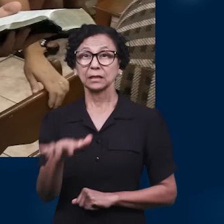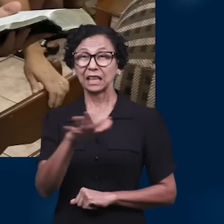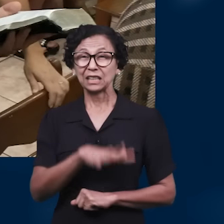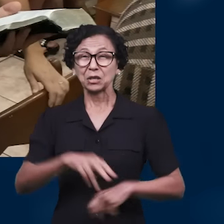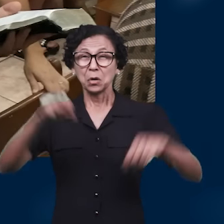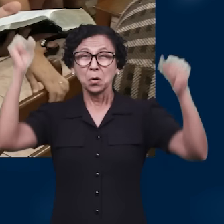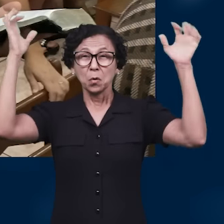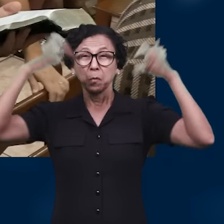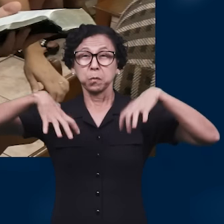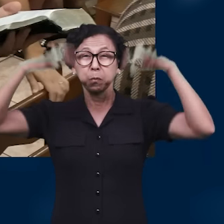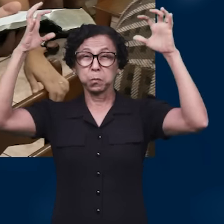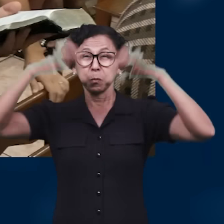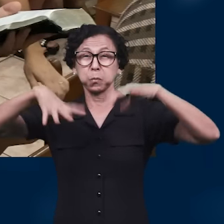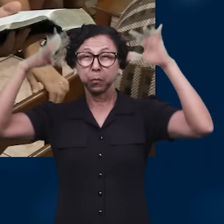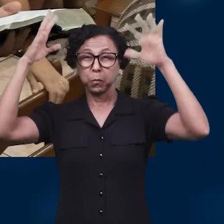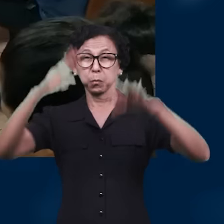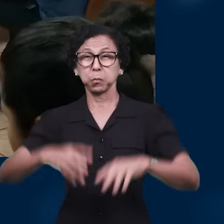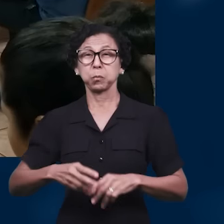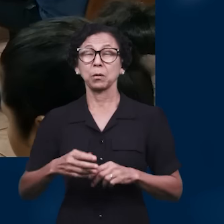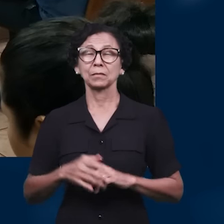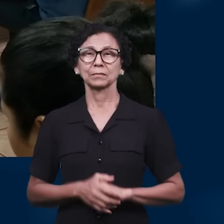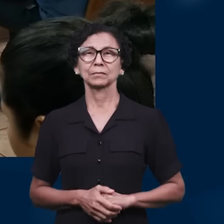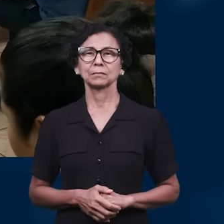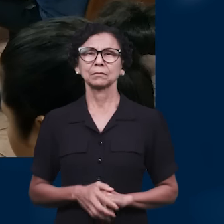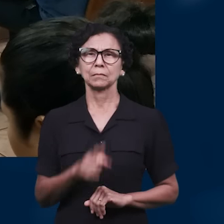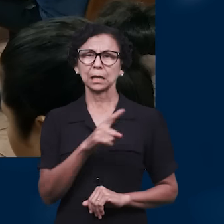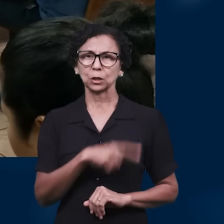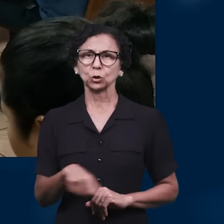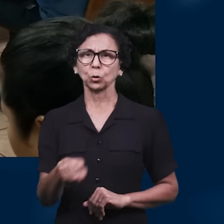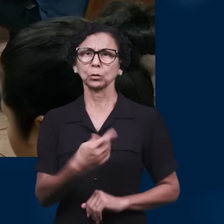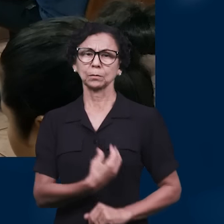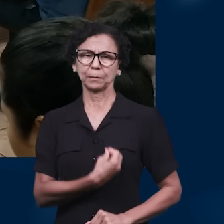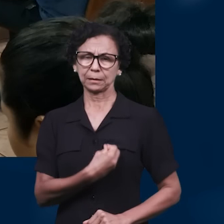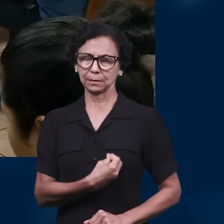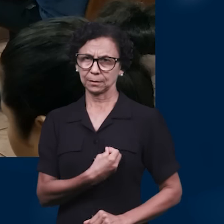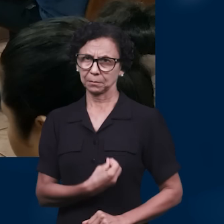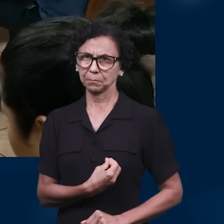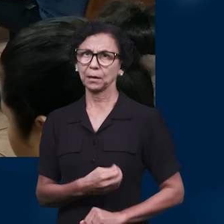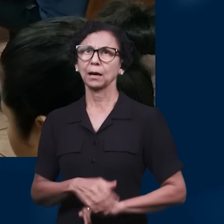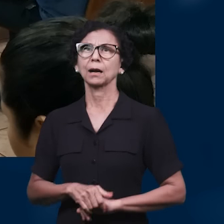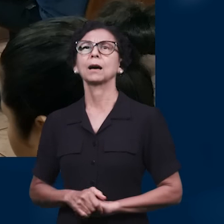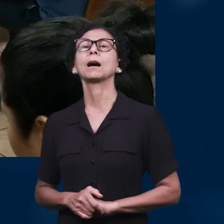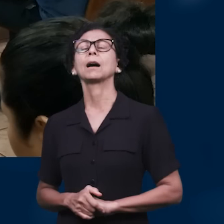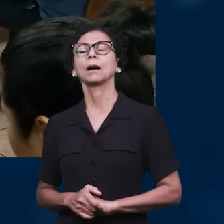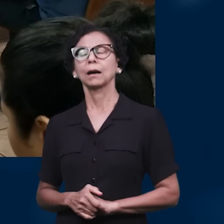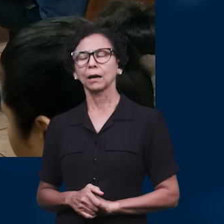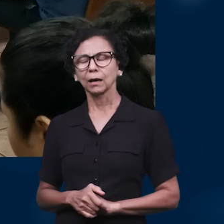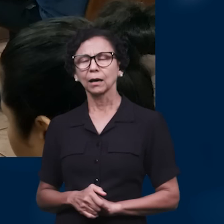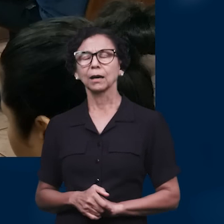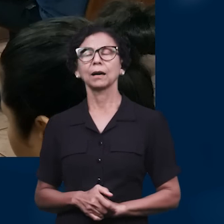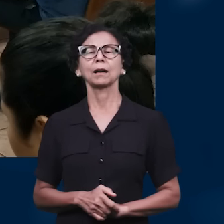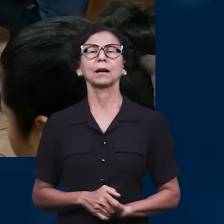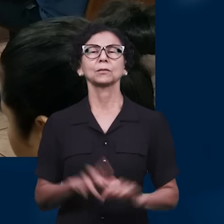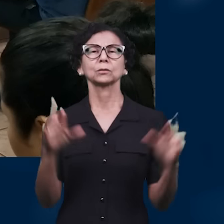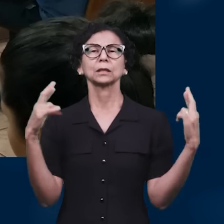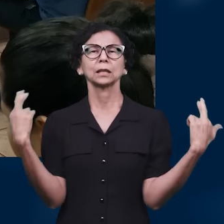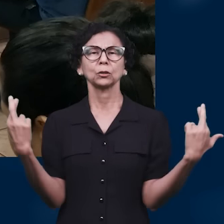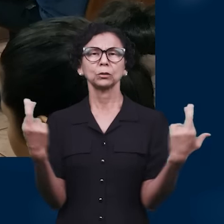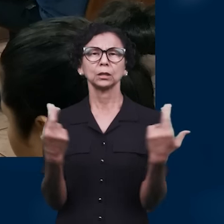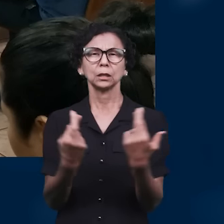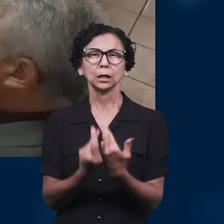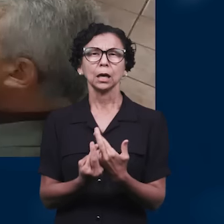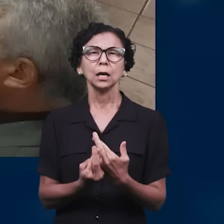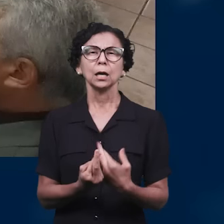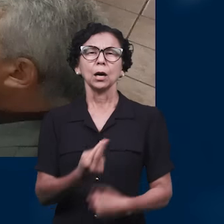desanimou os irmãos a estarem conosco na igreja. Irmãos de todas as igrejas da área e, principalmente, os novos alunos,